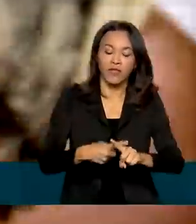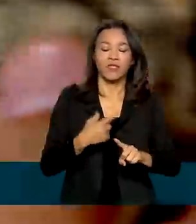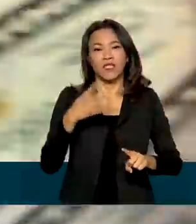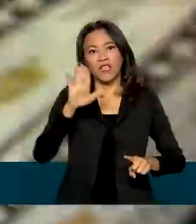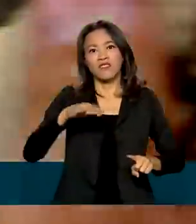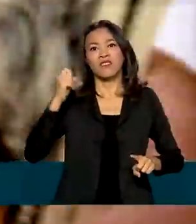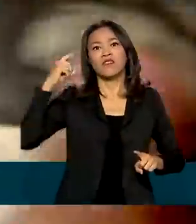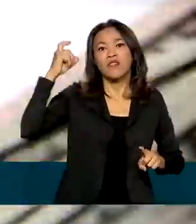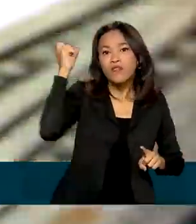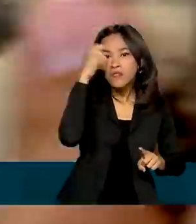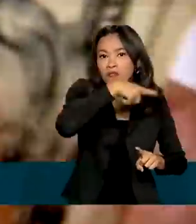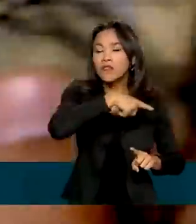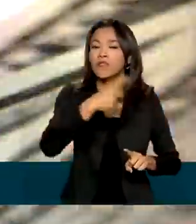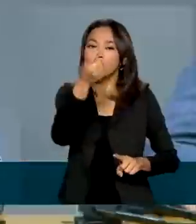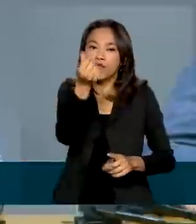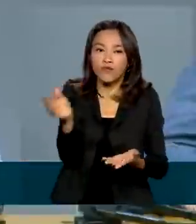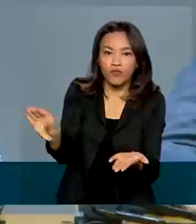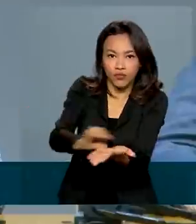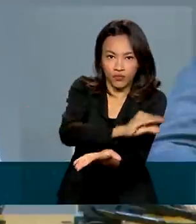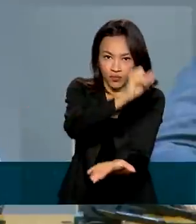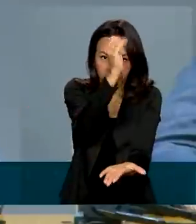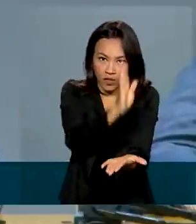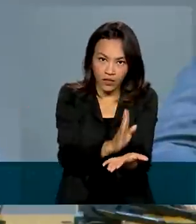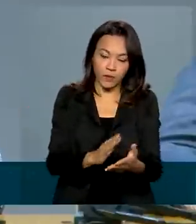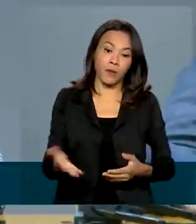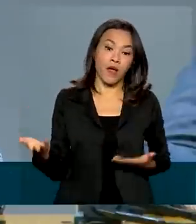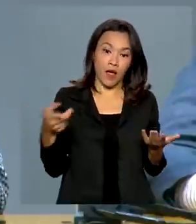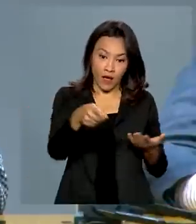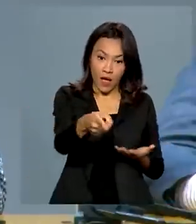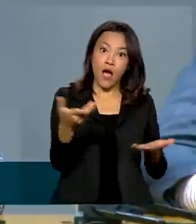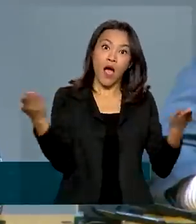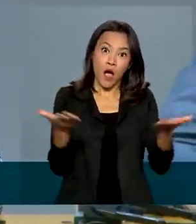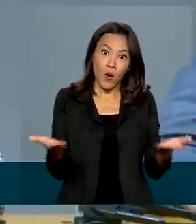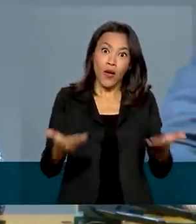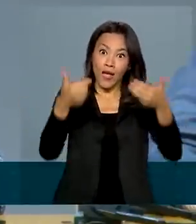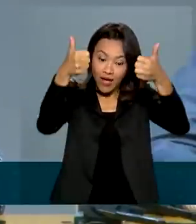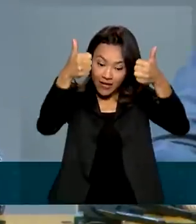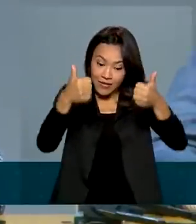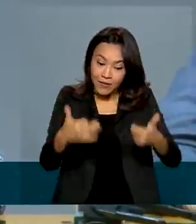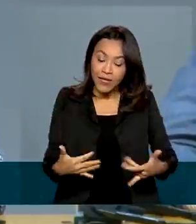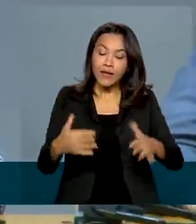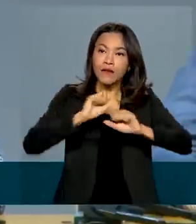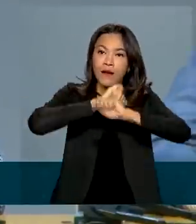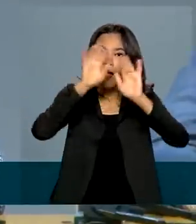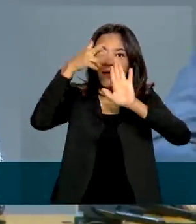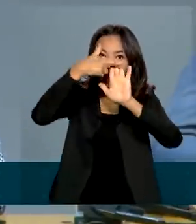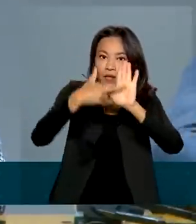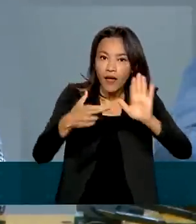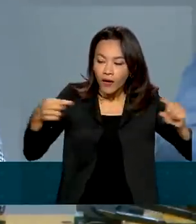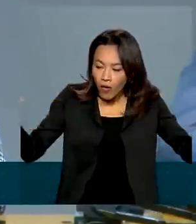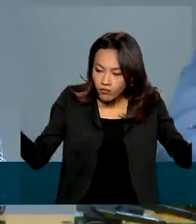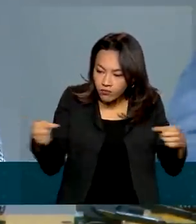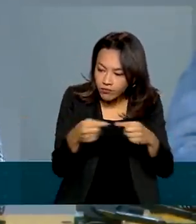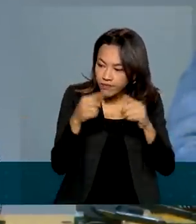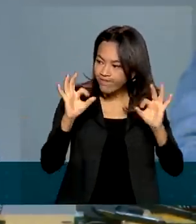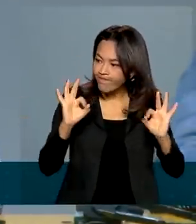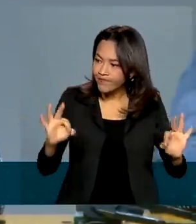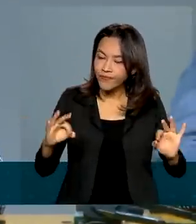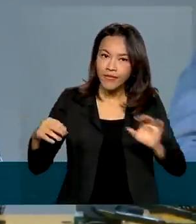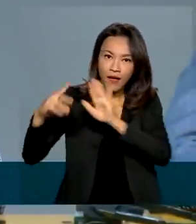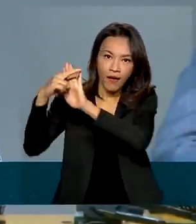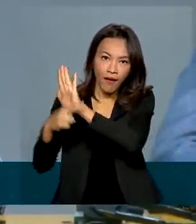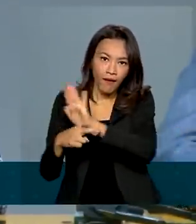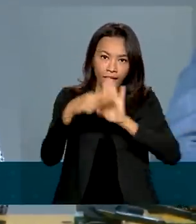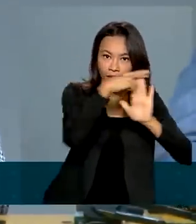investimentos estrangeiros no Brasil. Esse alinhamento vai facilitar, vai fortalecer esse nosso